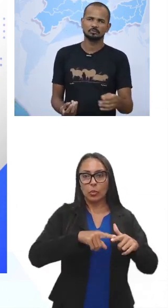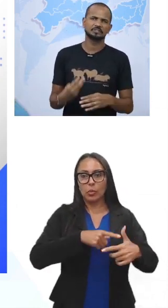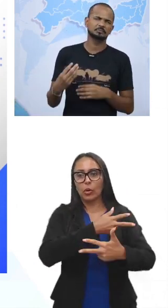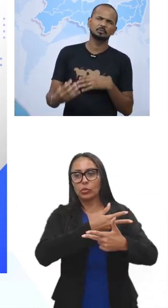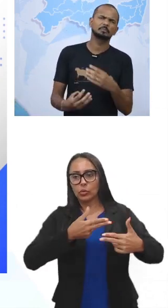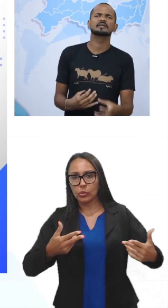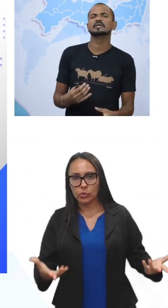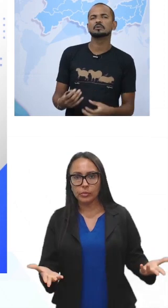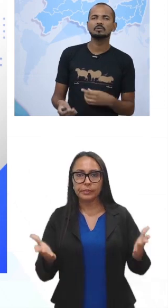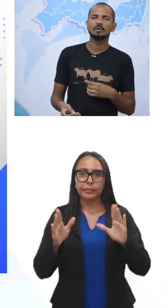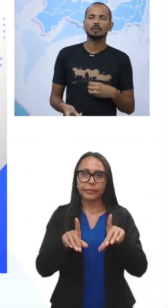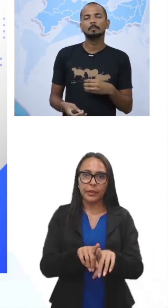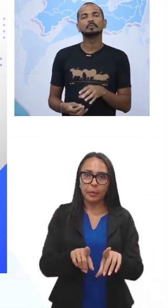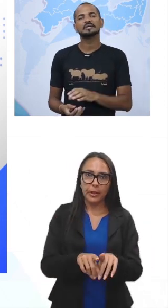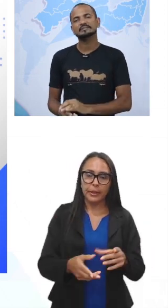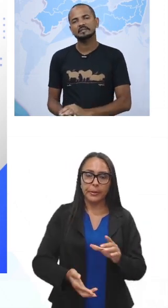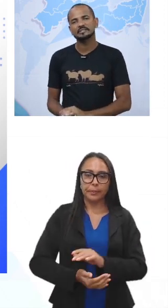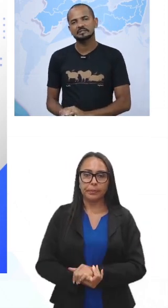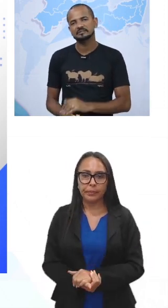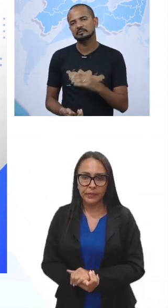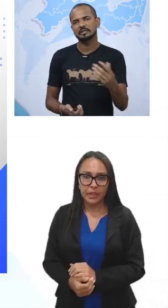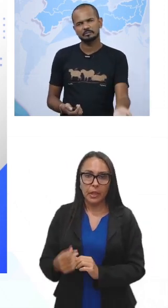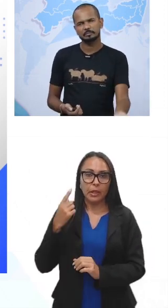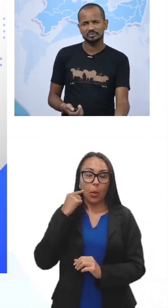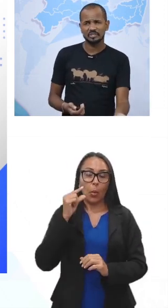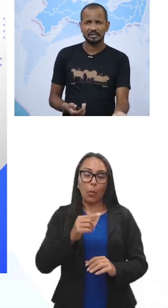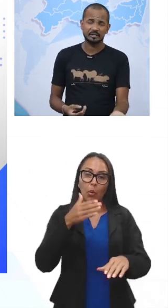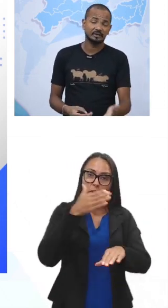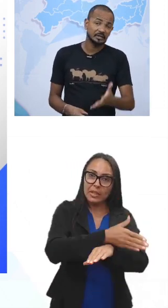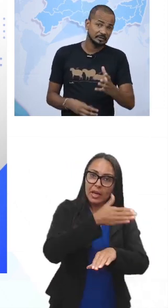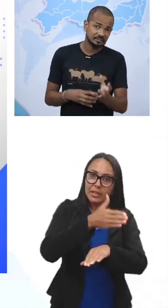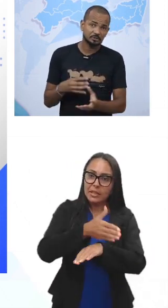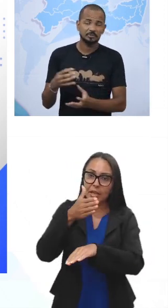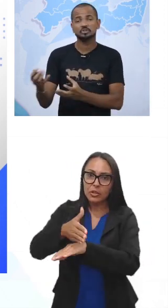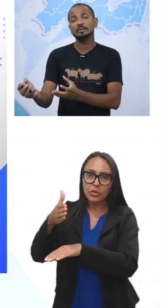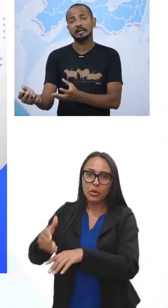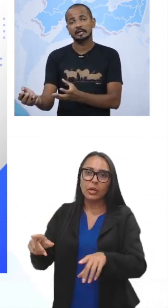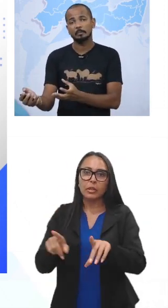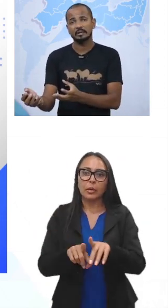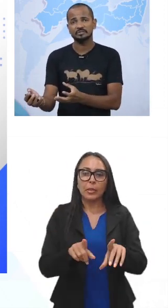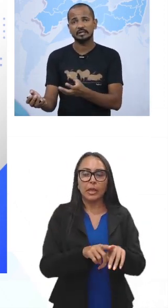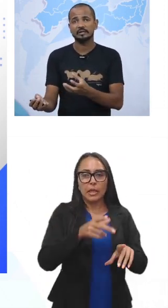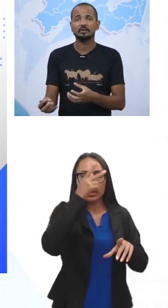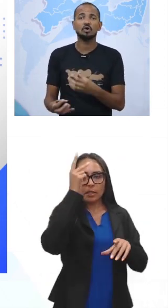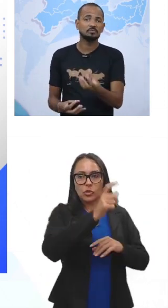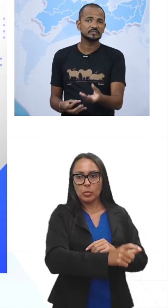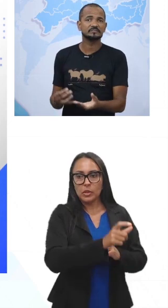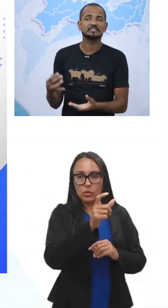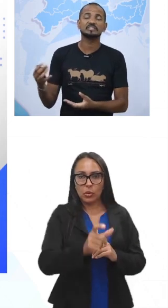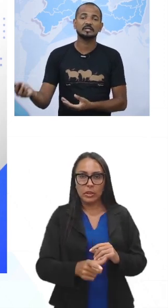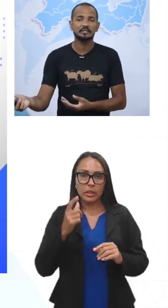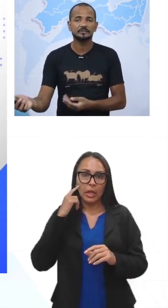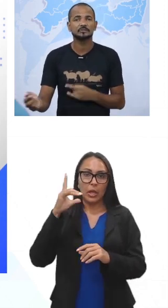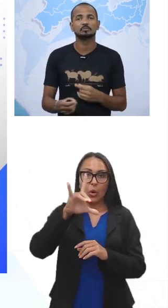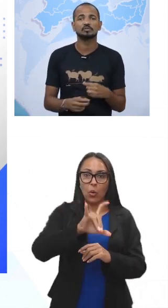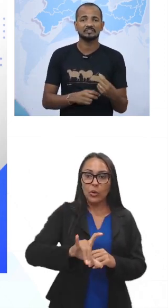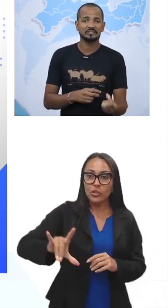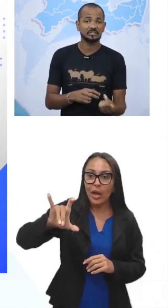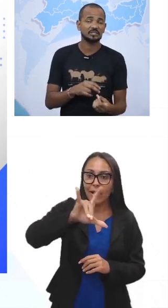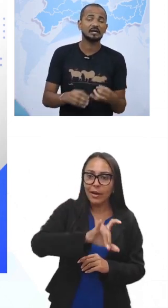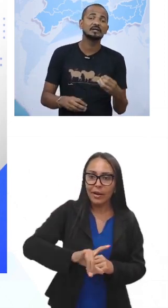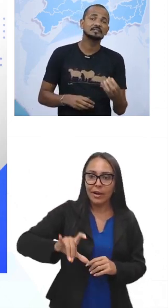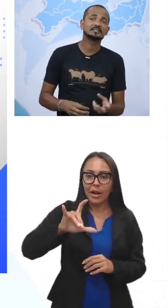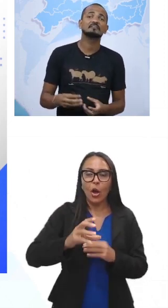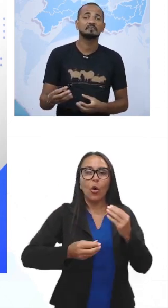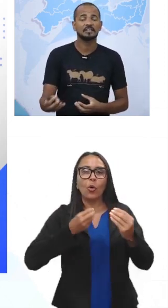fluxo, o Facebook perdeu, um pouco de acesso, um retinente para o Instagram, se as pessoas migraram para o Instagram, como você vai testar isso, como você vai